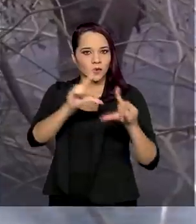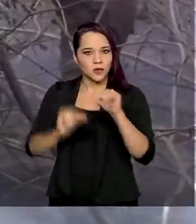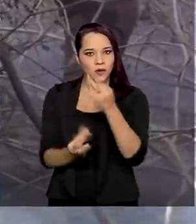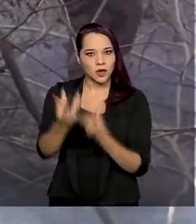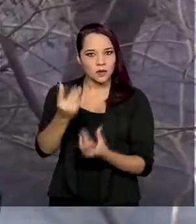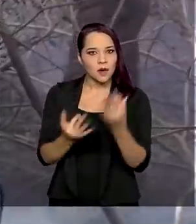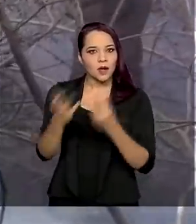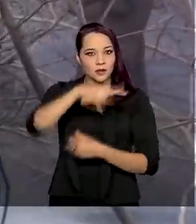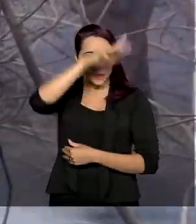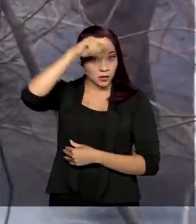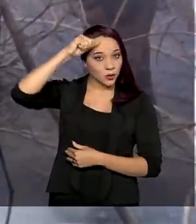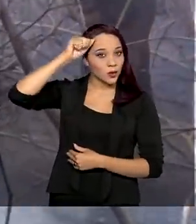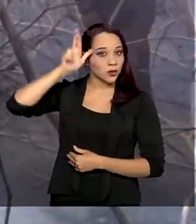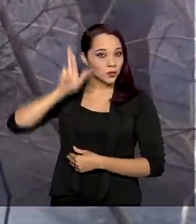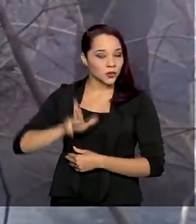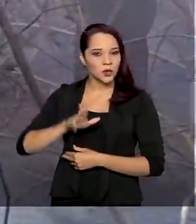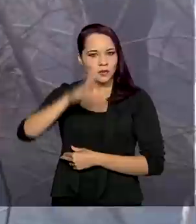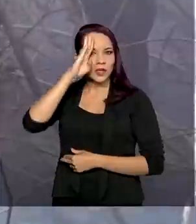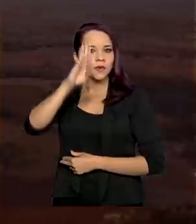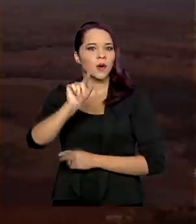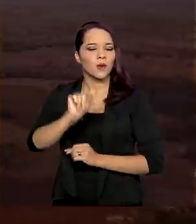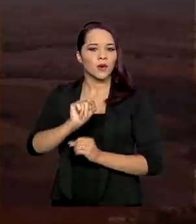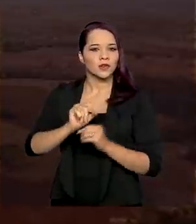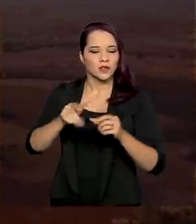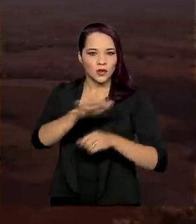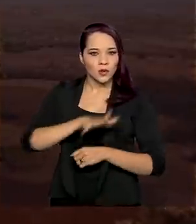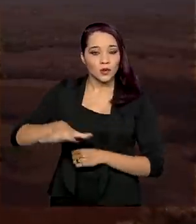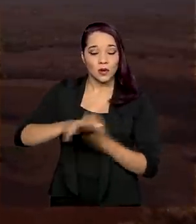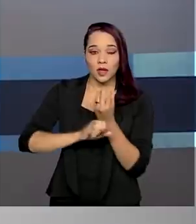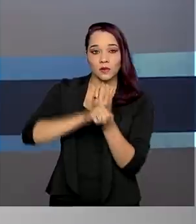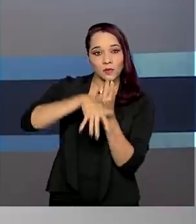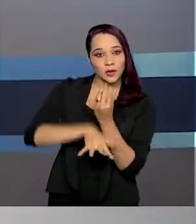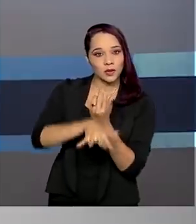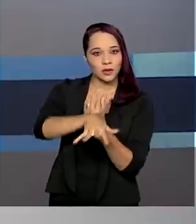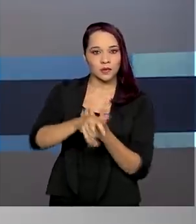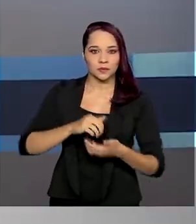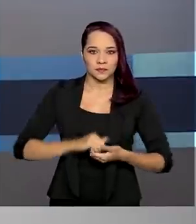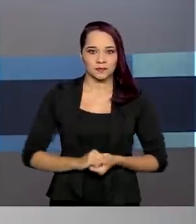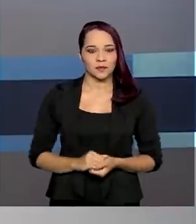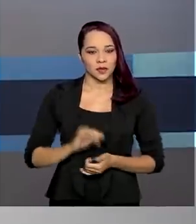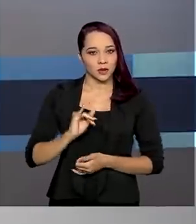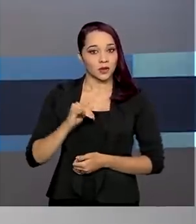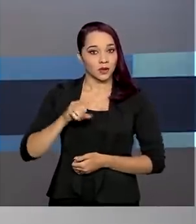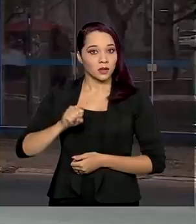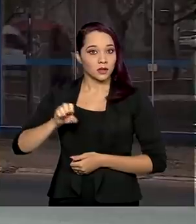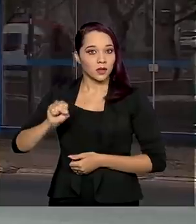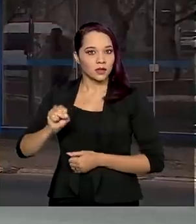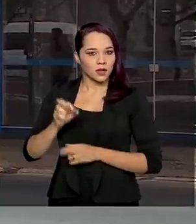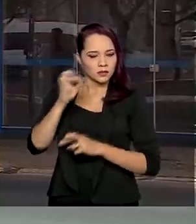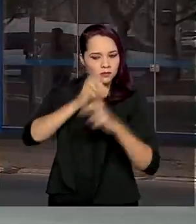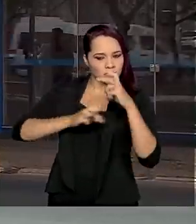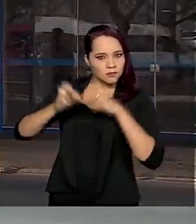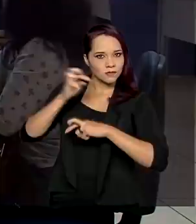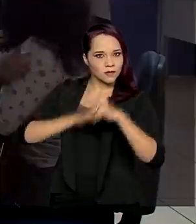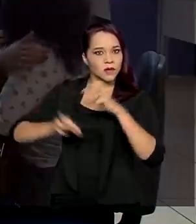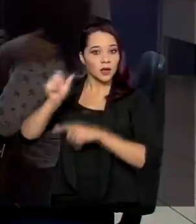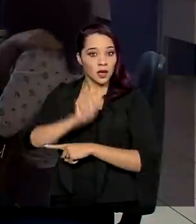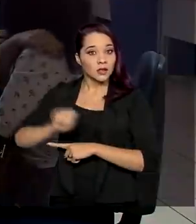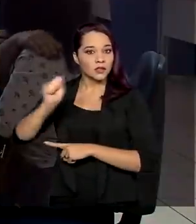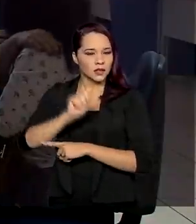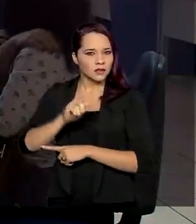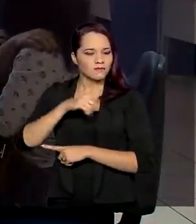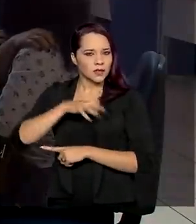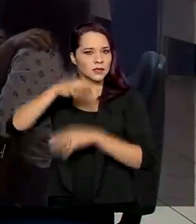queimadas no Mato Grosso do Sul, em especial na região do Pantanal. E NSS faz vistorias em agências